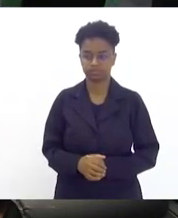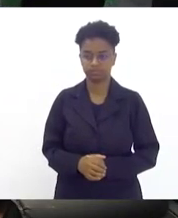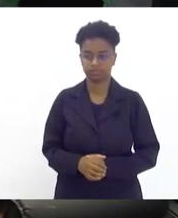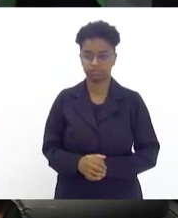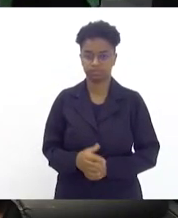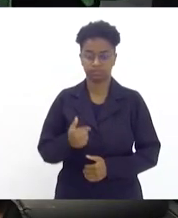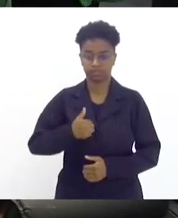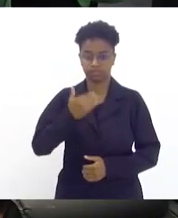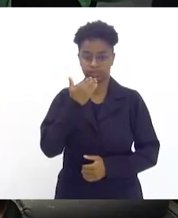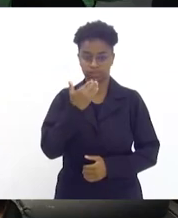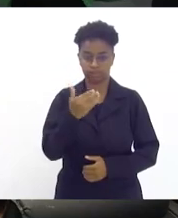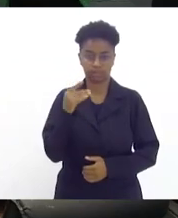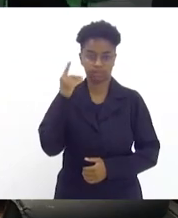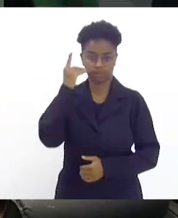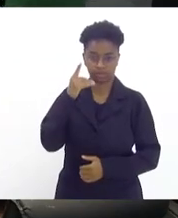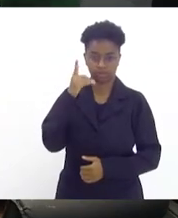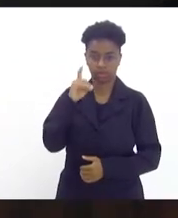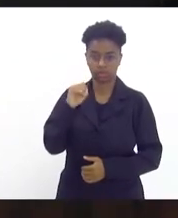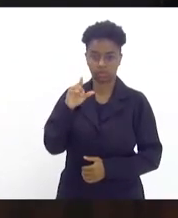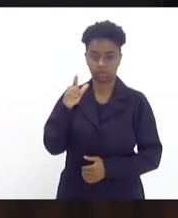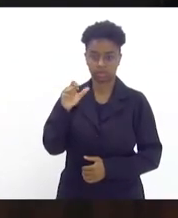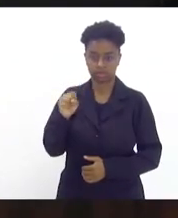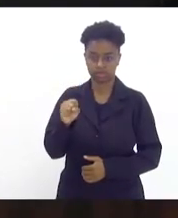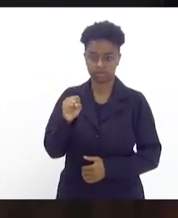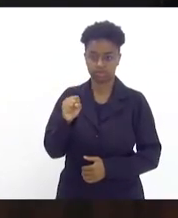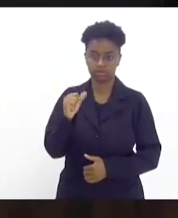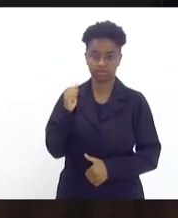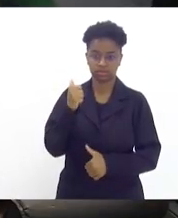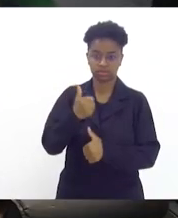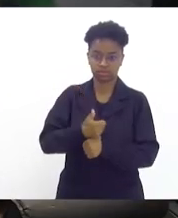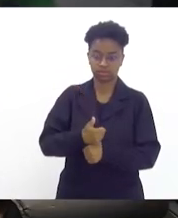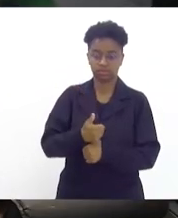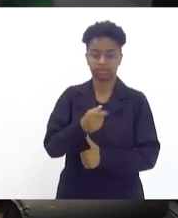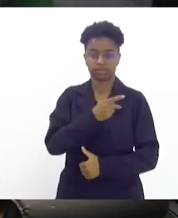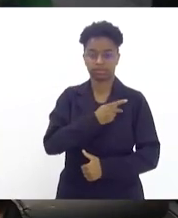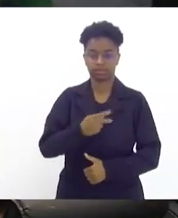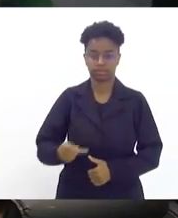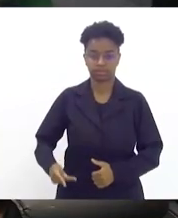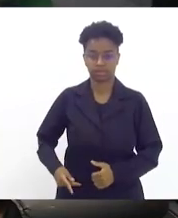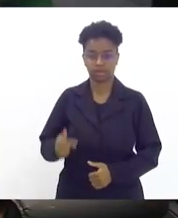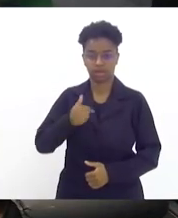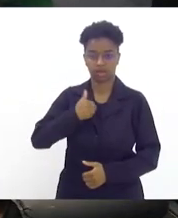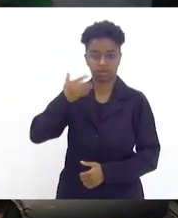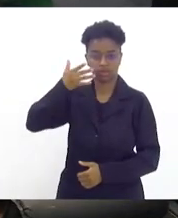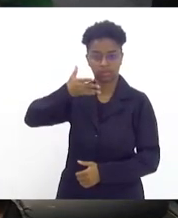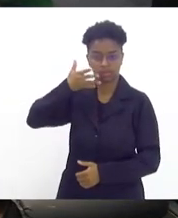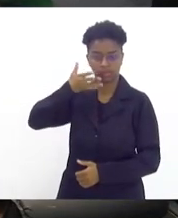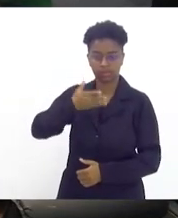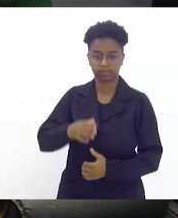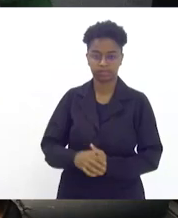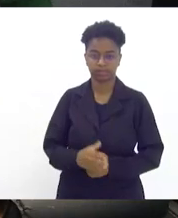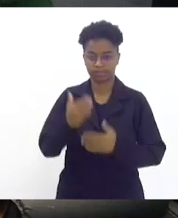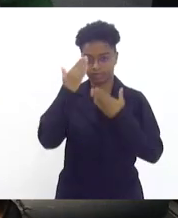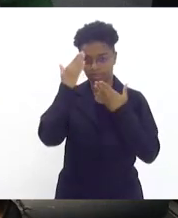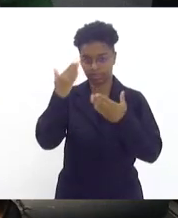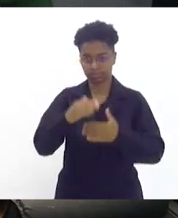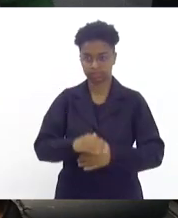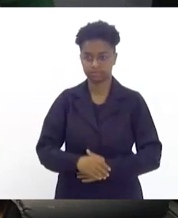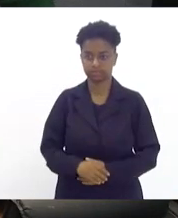Solicito que o nobre deputado Douglas Ruas reassuma a presidência dos trabalhos para que eu possa fazer uso da palavra. Obrigada.